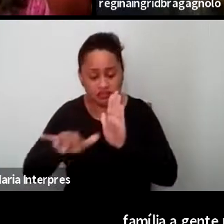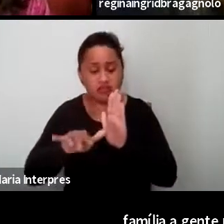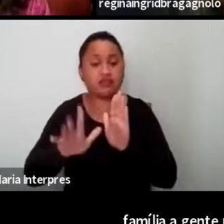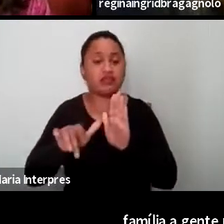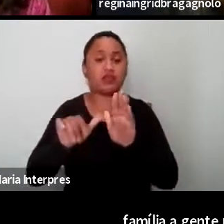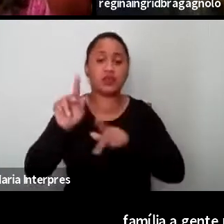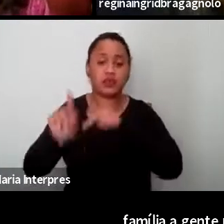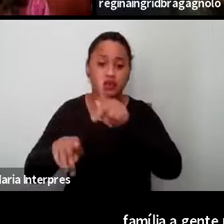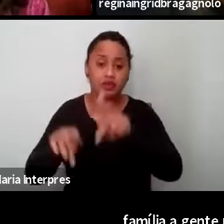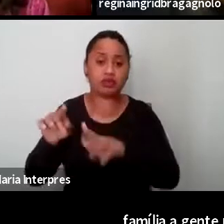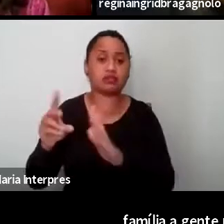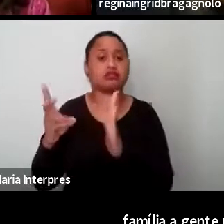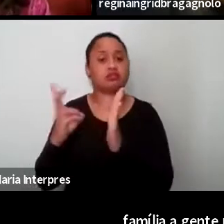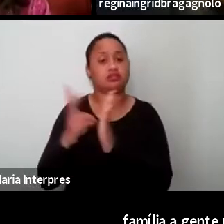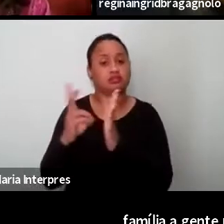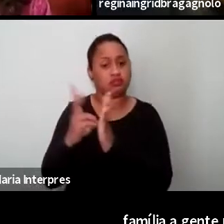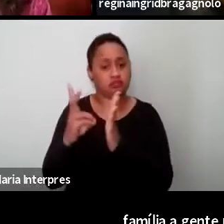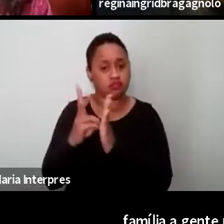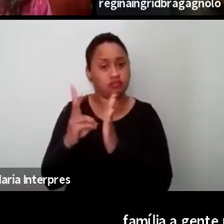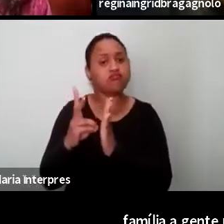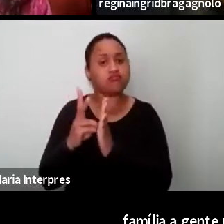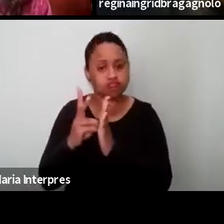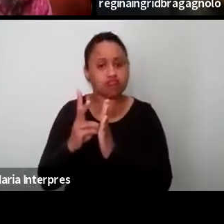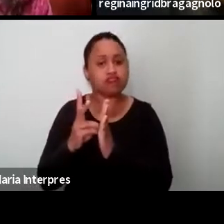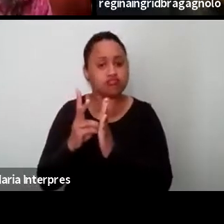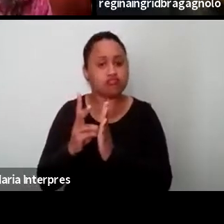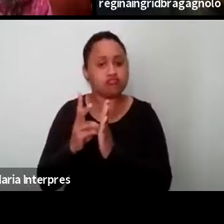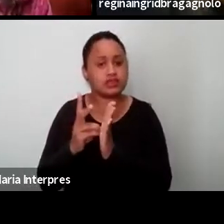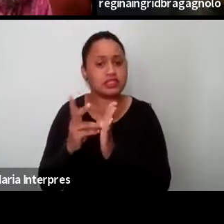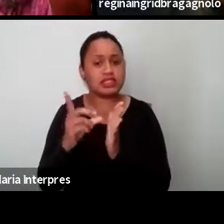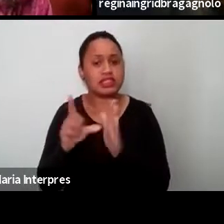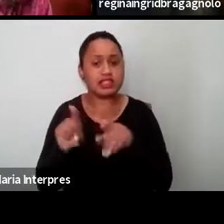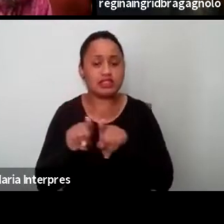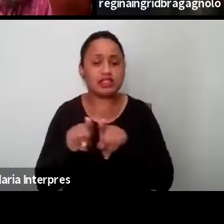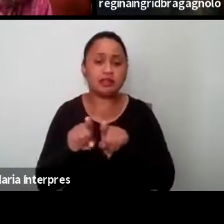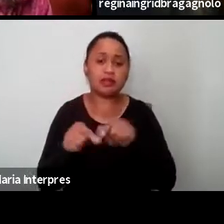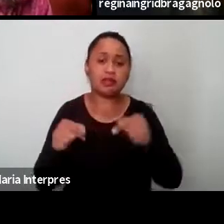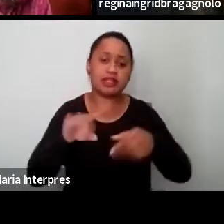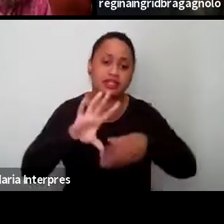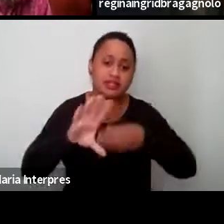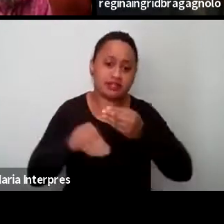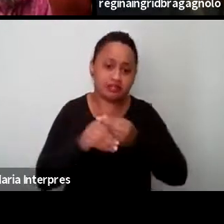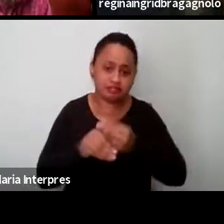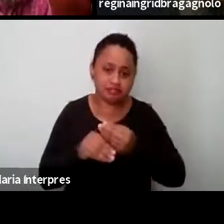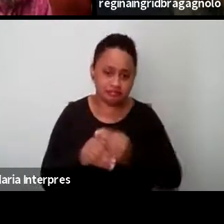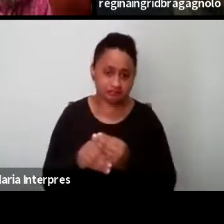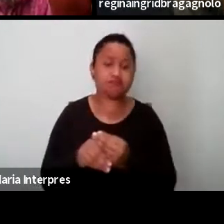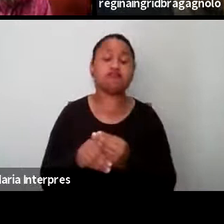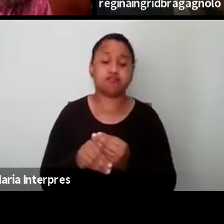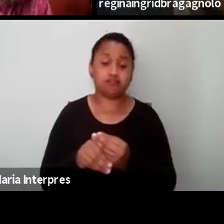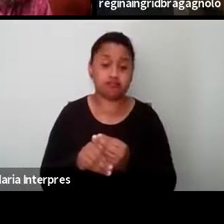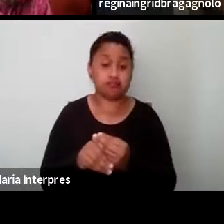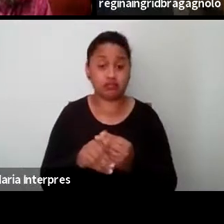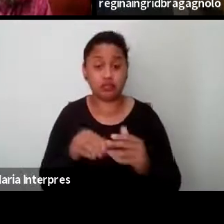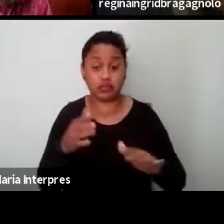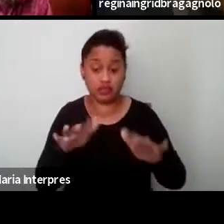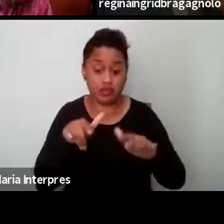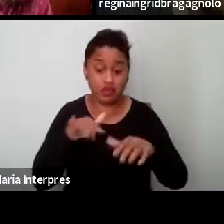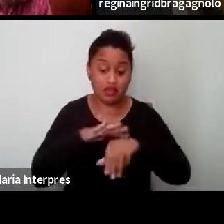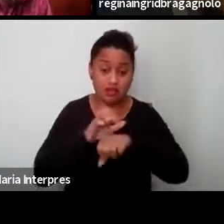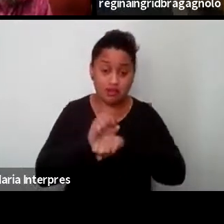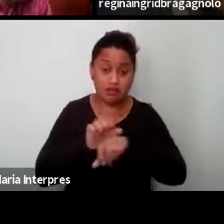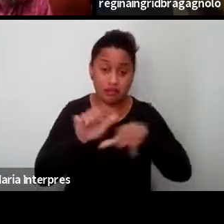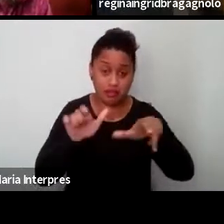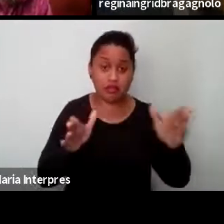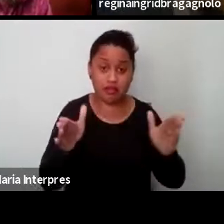população indígena, tem algo a acrescentar. Talvez, de fato, os impactos da pandemia do ponto de vista da